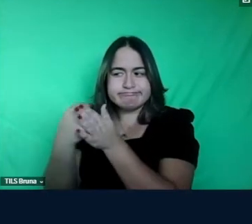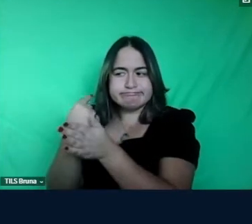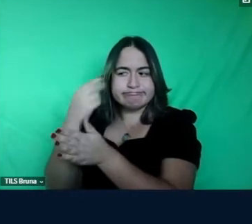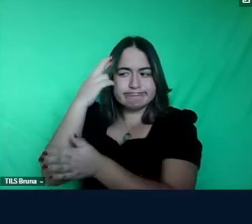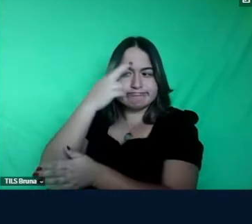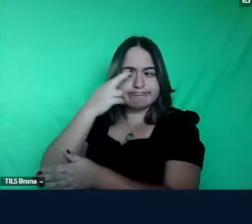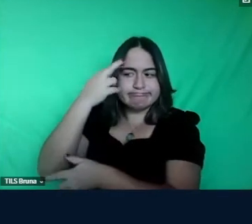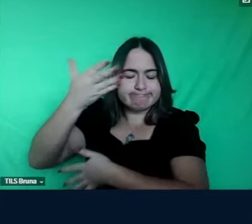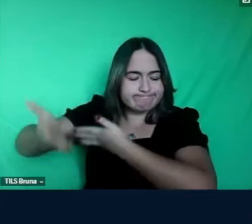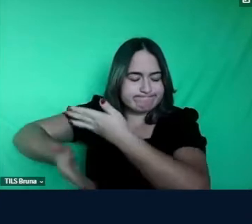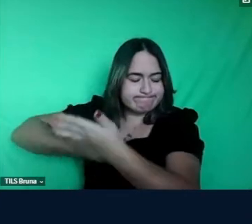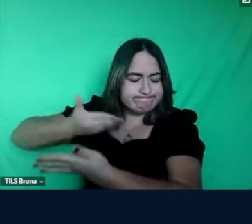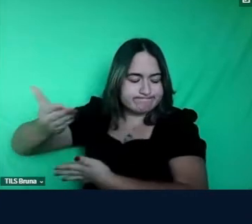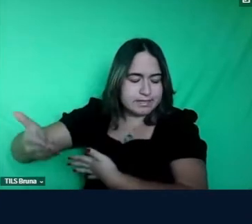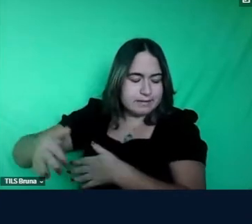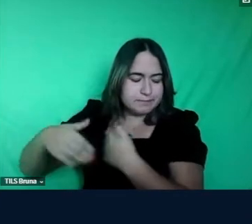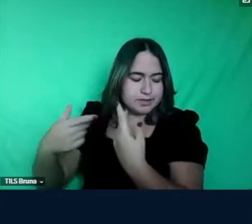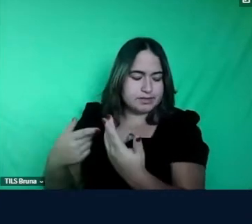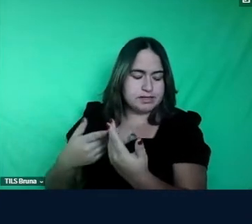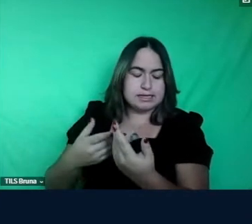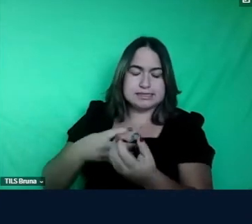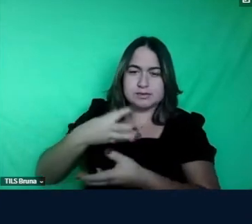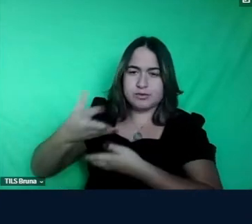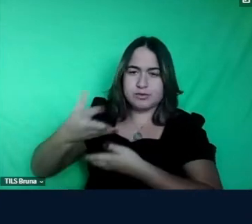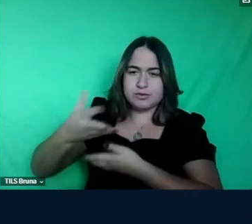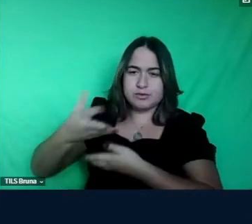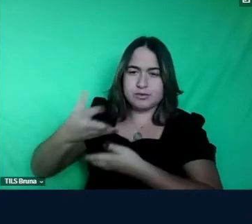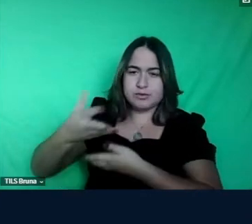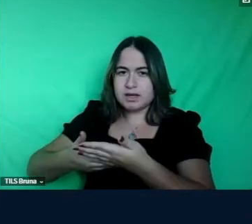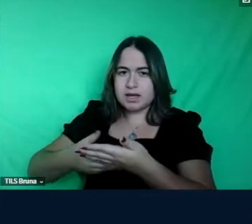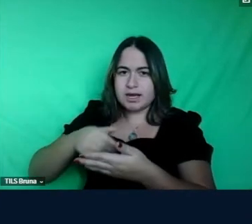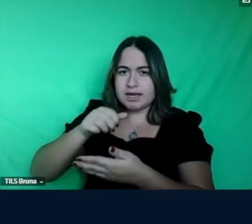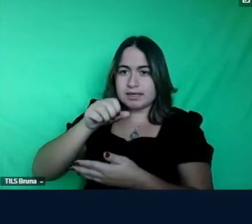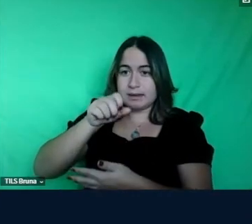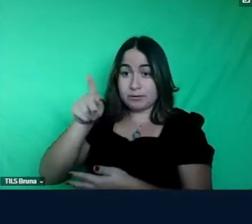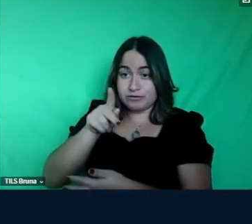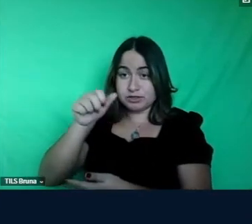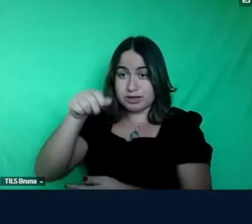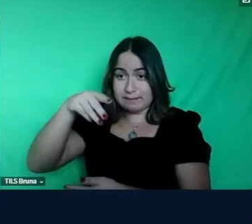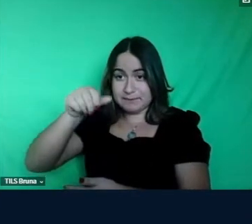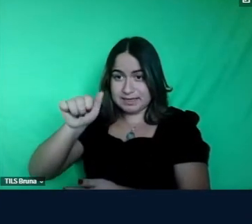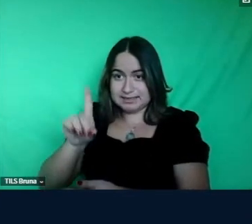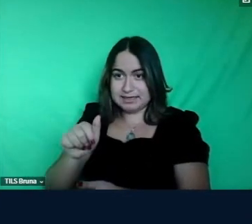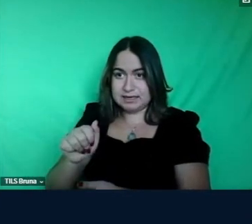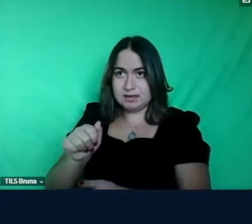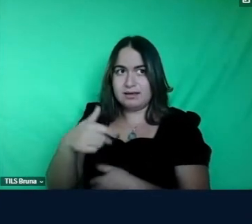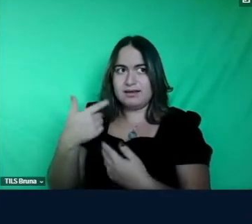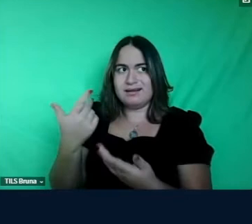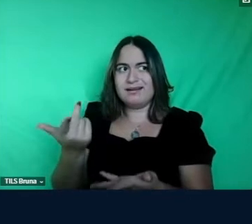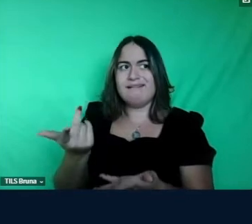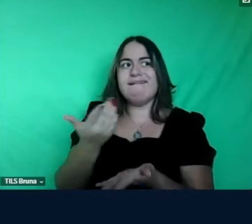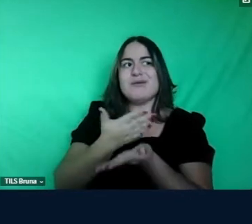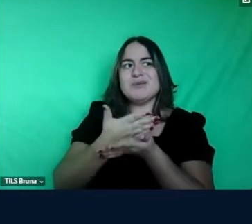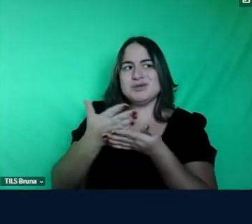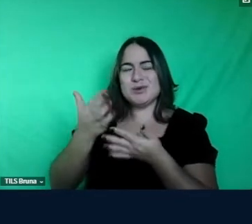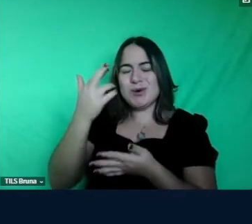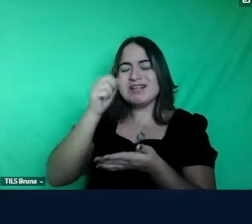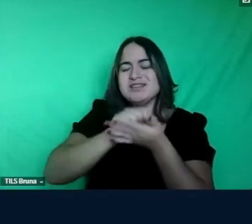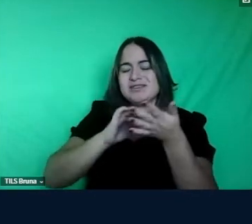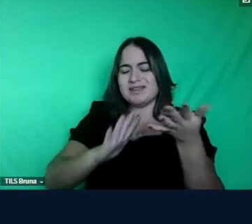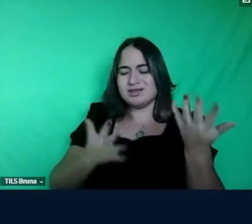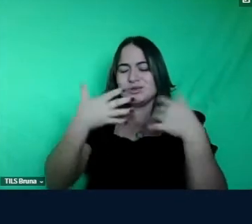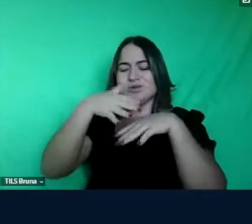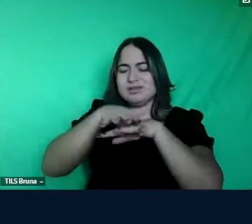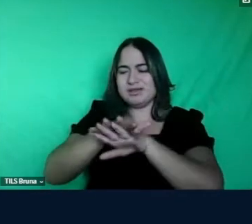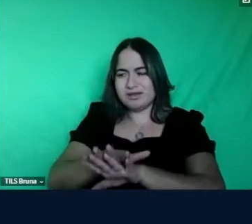envolvimento na Amanda o incluiu ela pegou o laudo pensou em atividades inclusivas considerou o grupo como